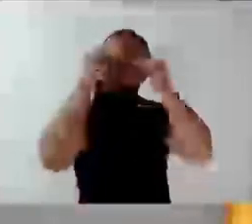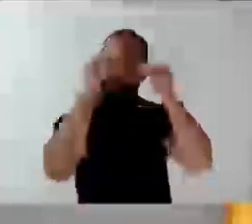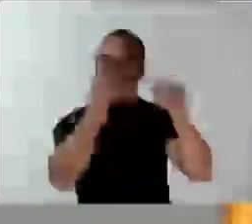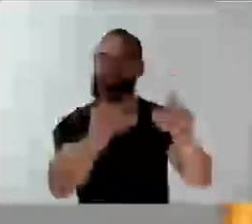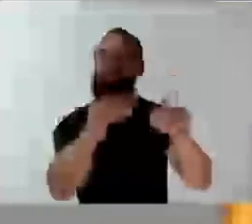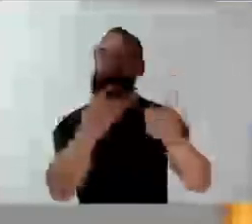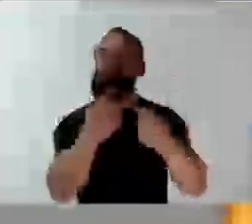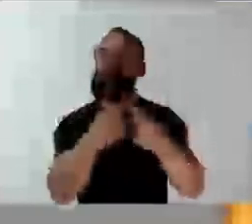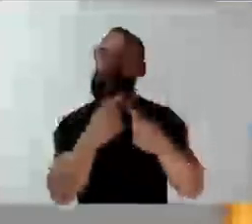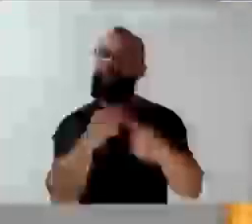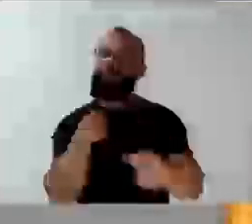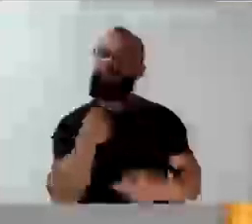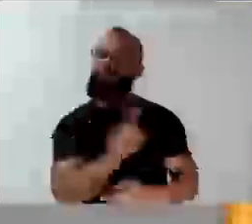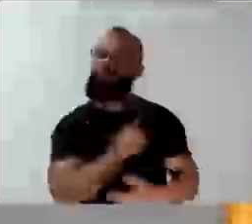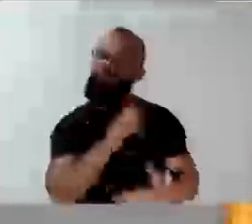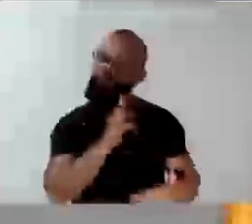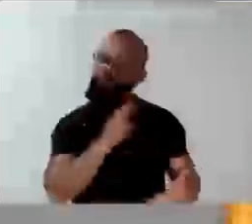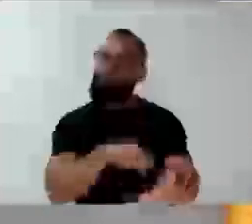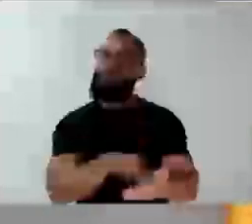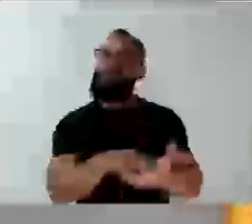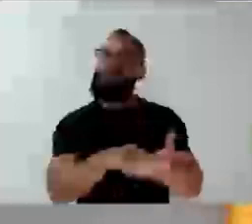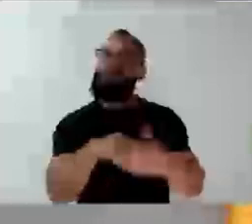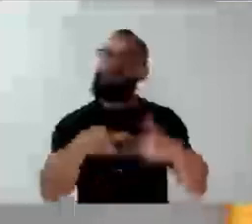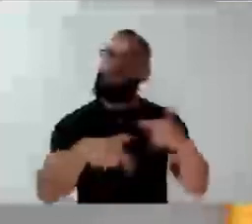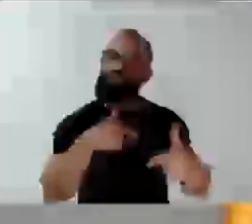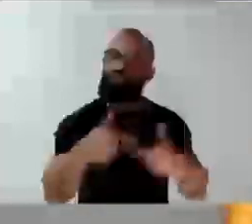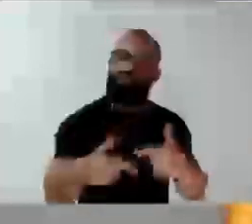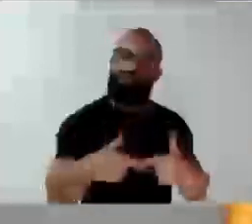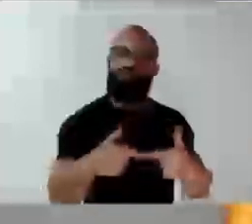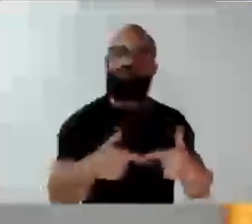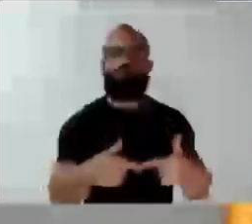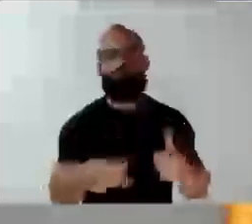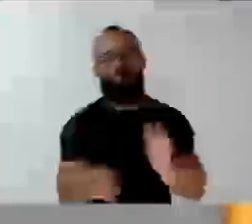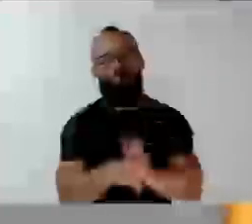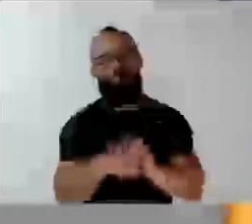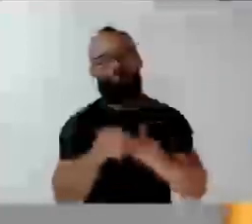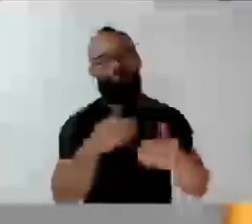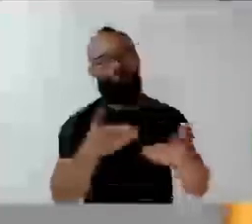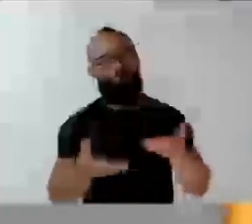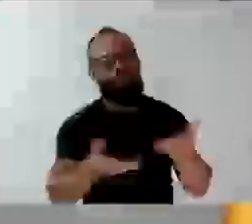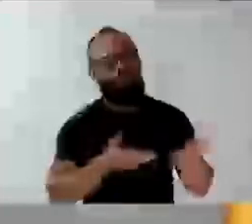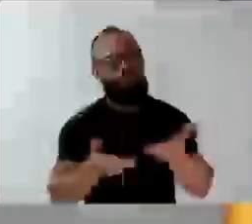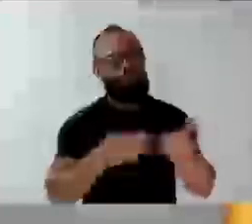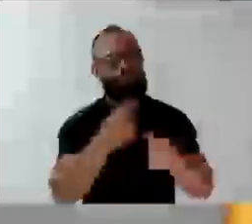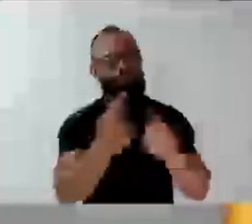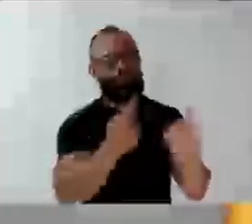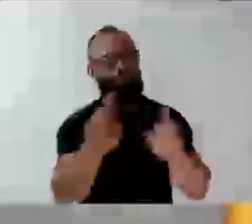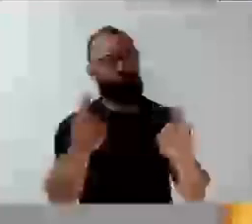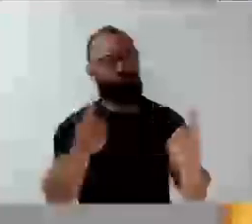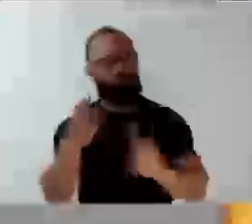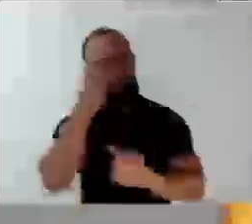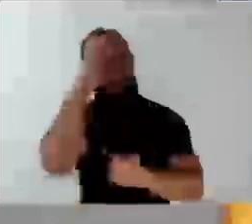com certeza, para trabalhar em prol do interesse de cada cidadão de Biguassu. Muito obrigado e que tenhamos uma boa sessão.